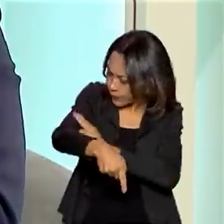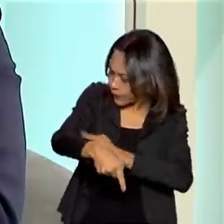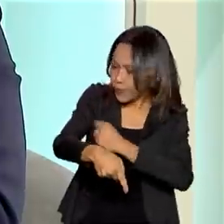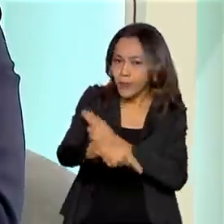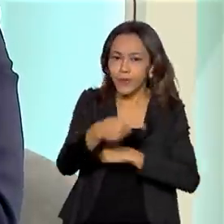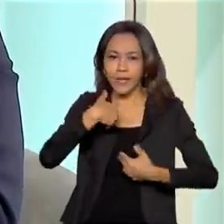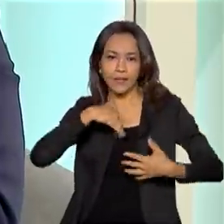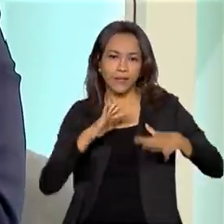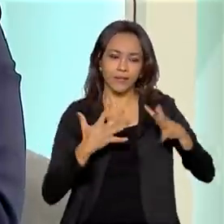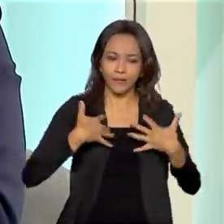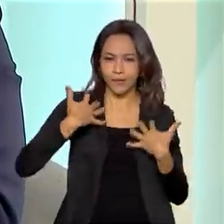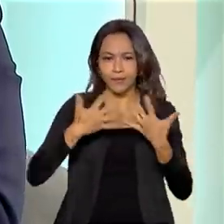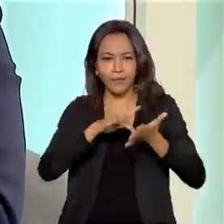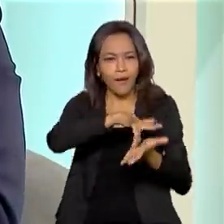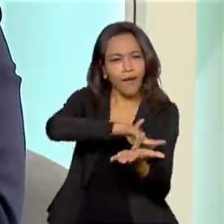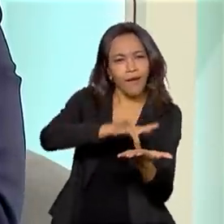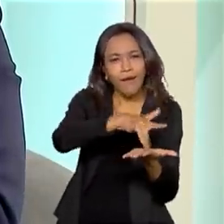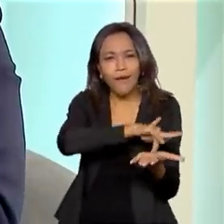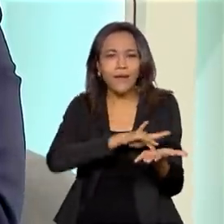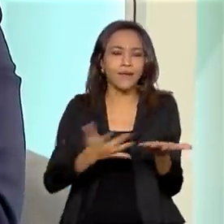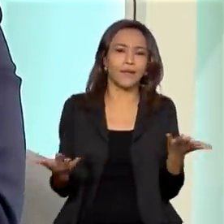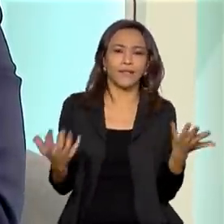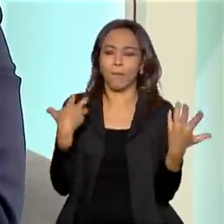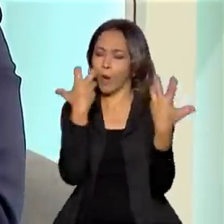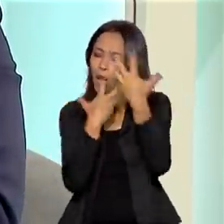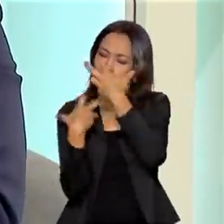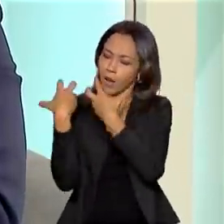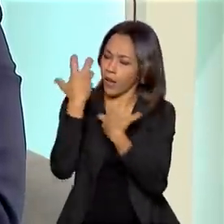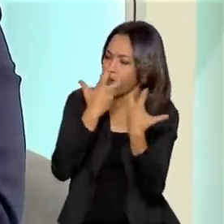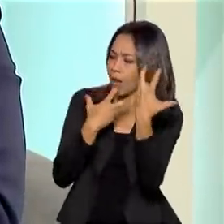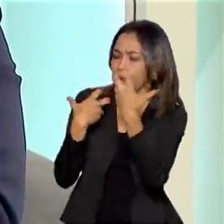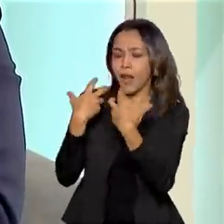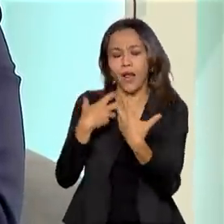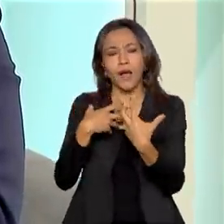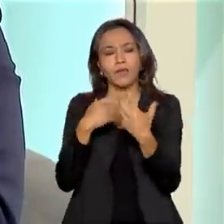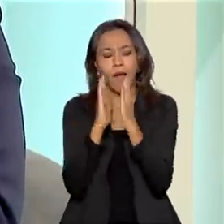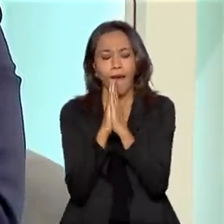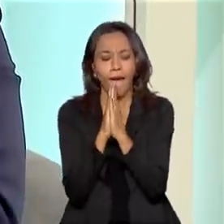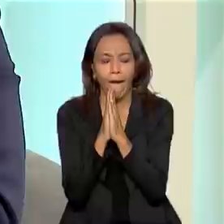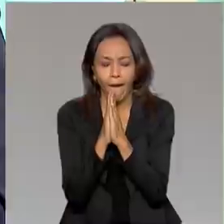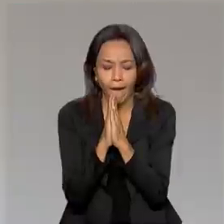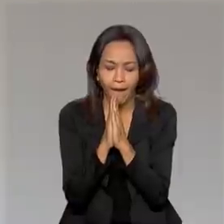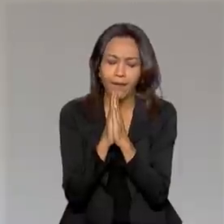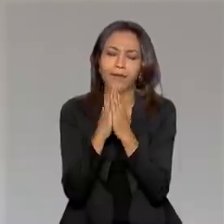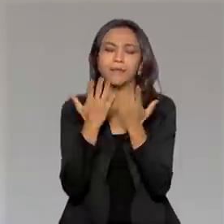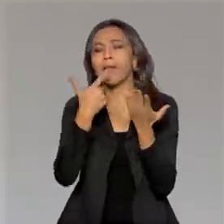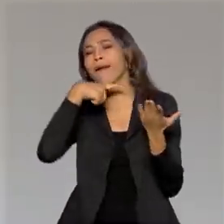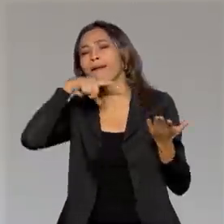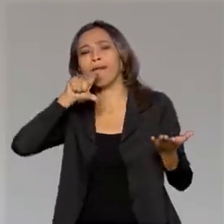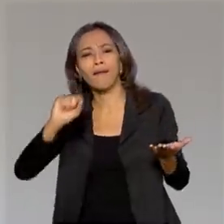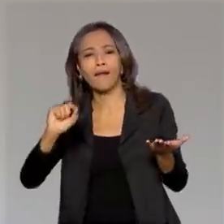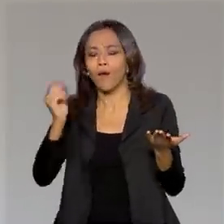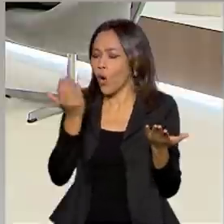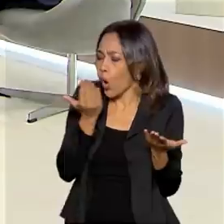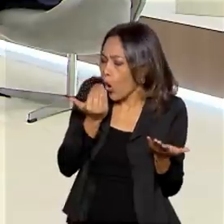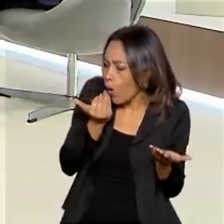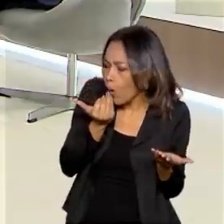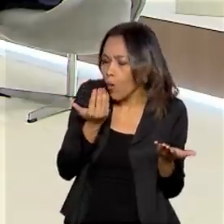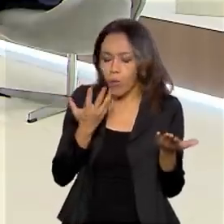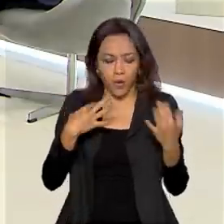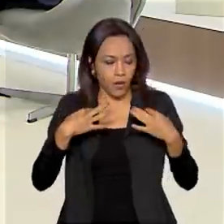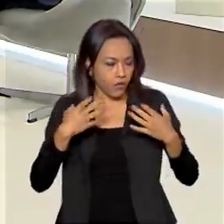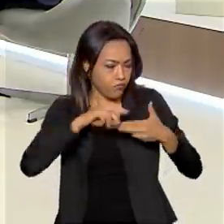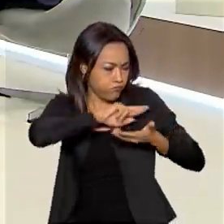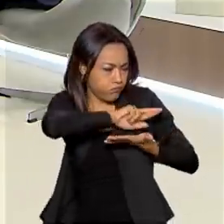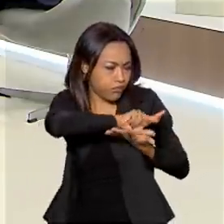são as músicas. É a maneira pela qual a pessoa reza, para quem ela reza, como ela come, o que ela come. Tudo